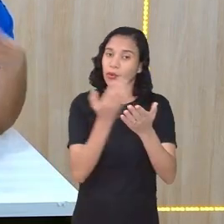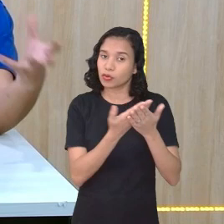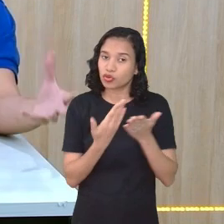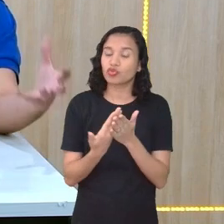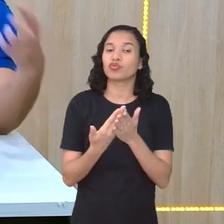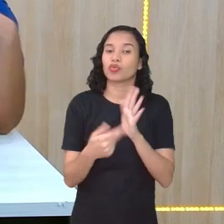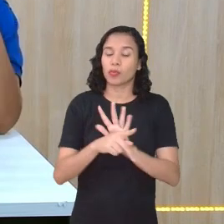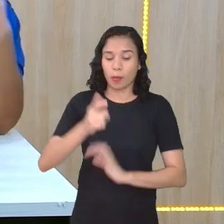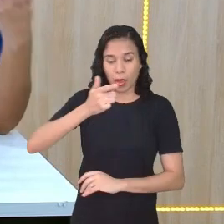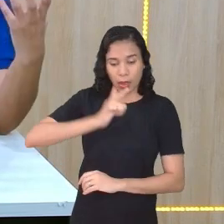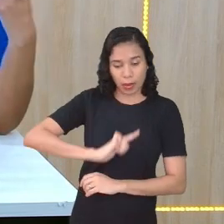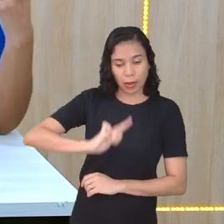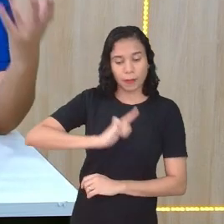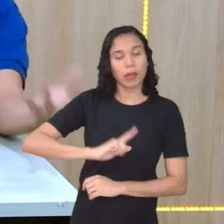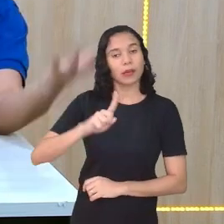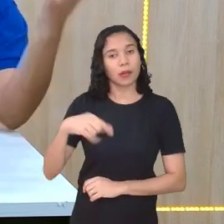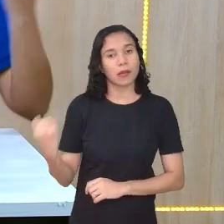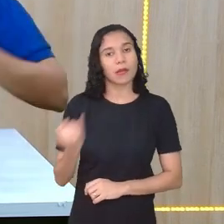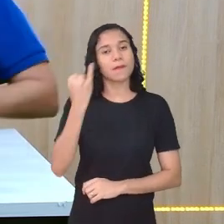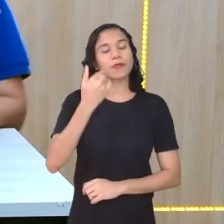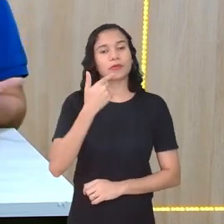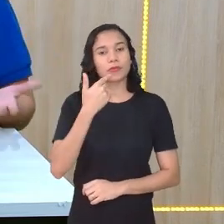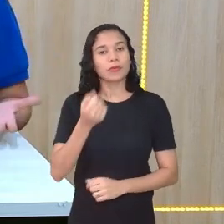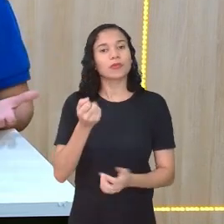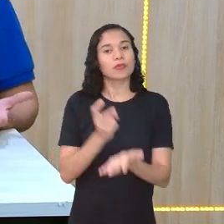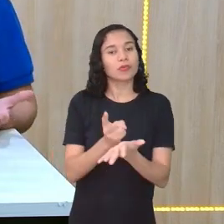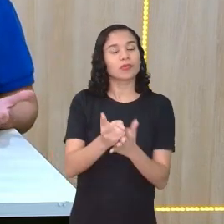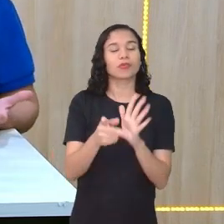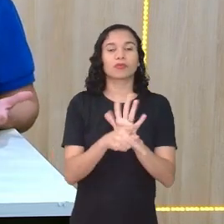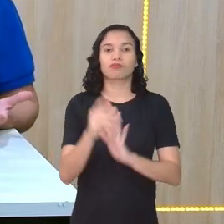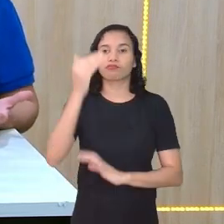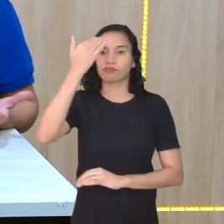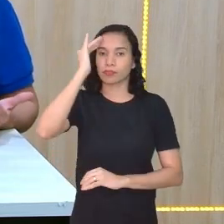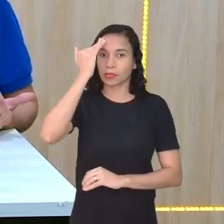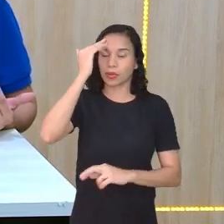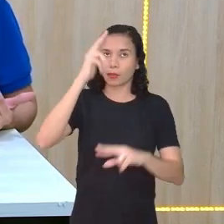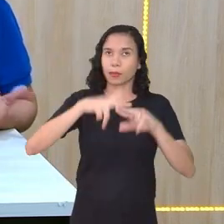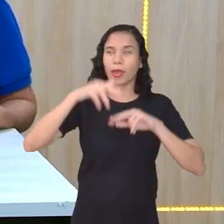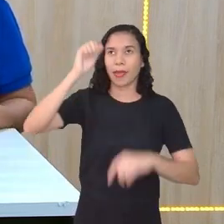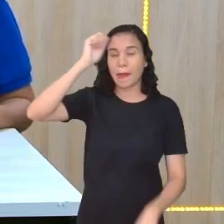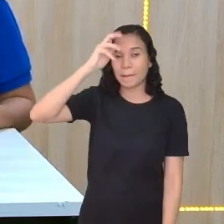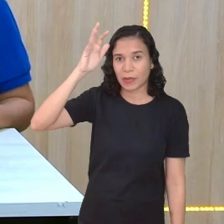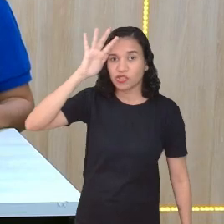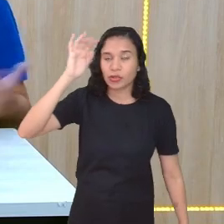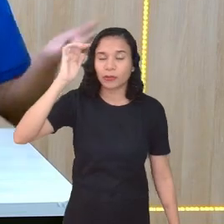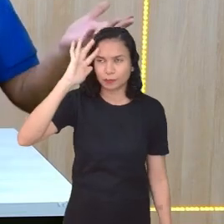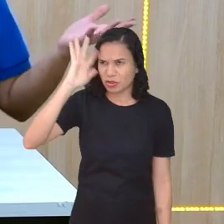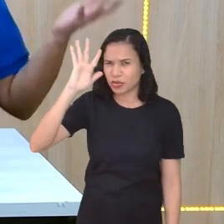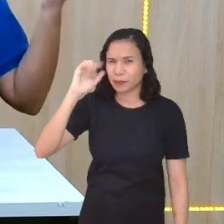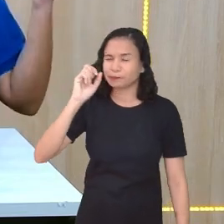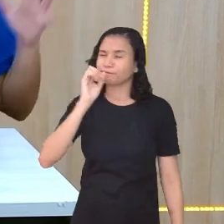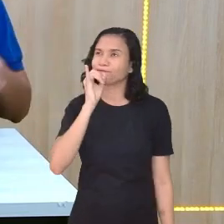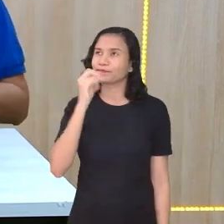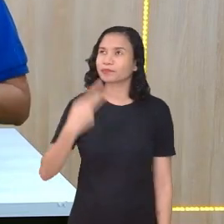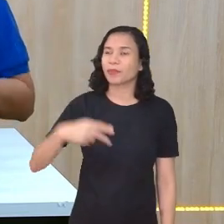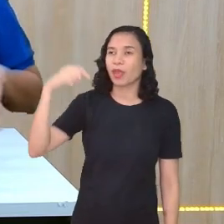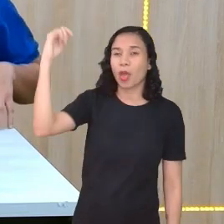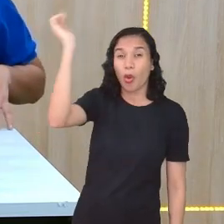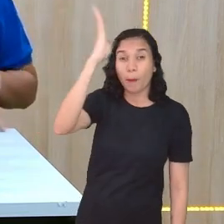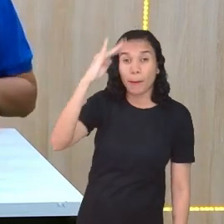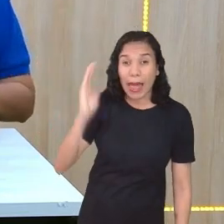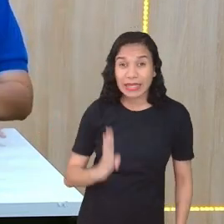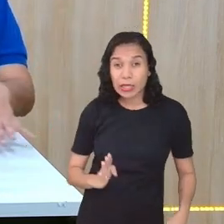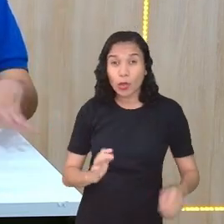gramática é essencial para que a linguagem se mantenha mais ou menos compreensível. Sim. Porque, imagina, um Brasil, o Brasil que tem uma